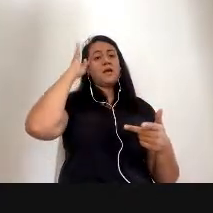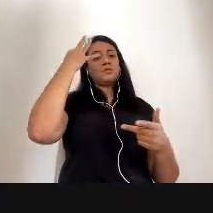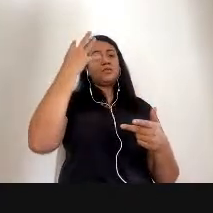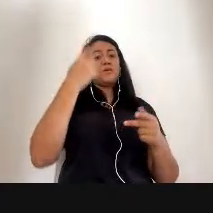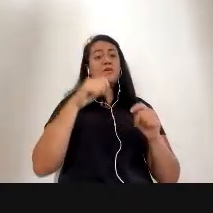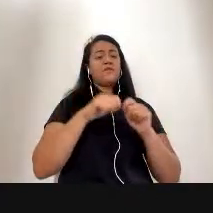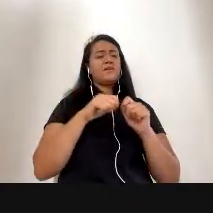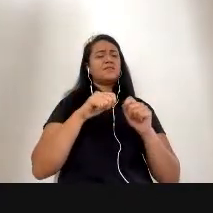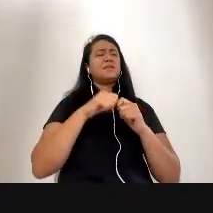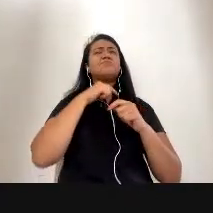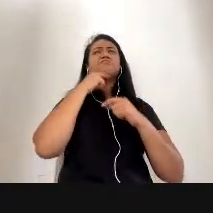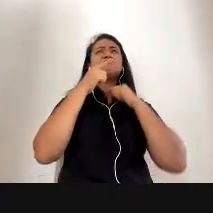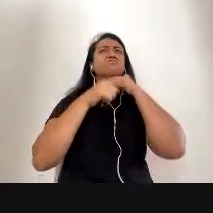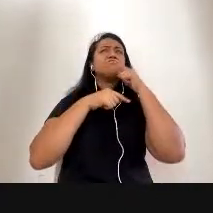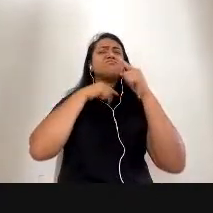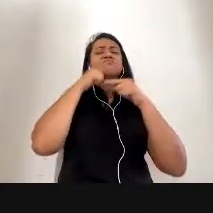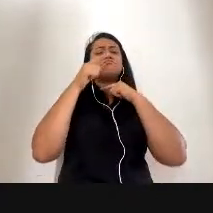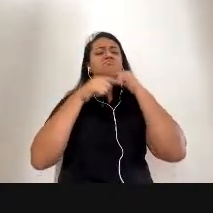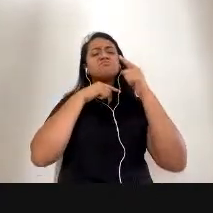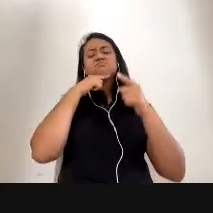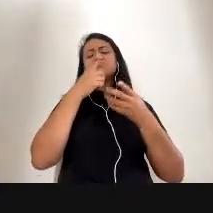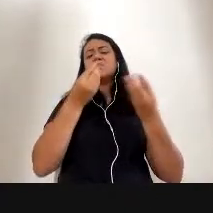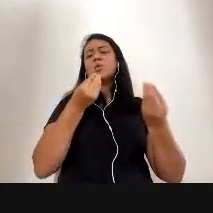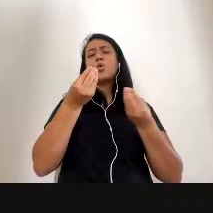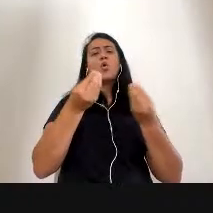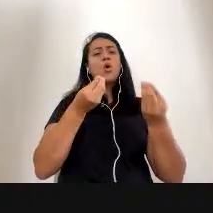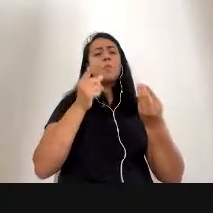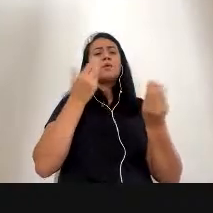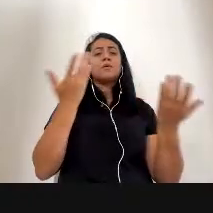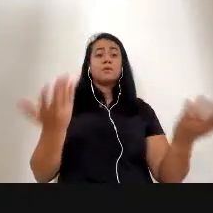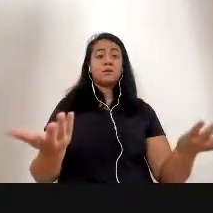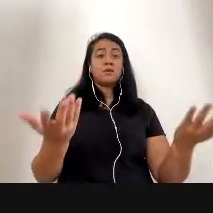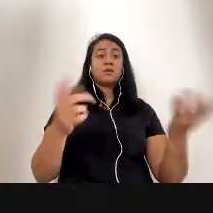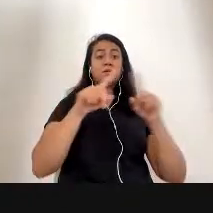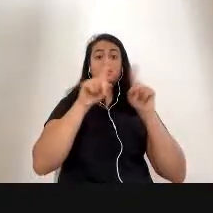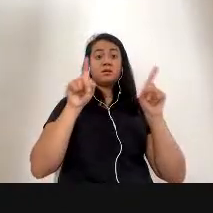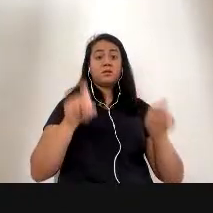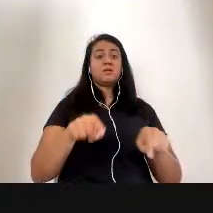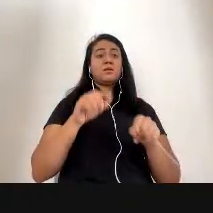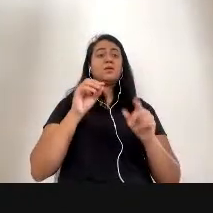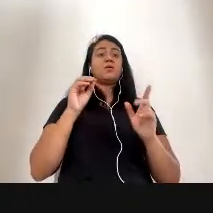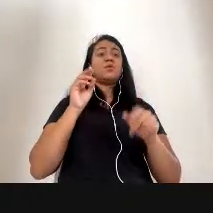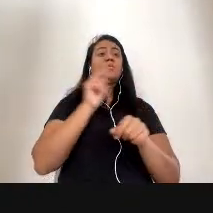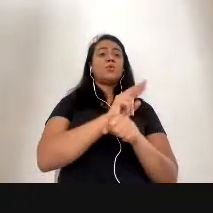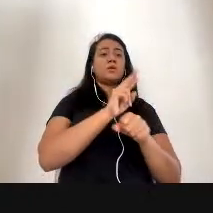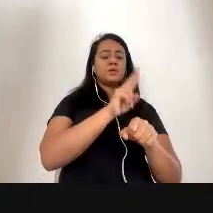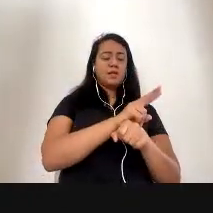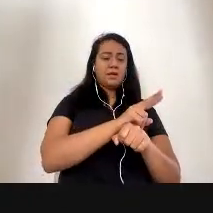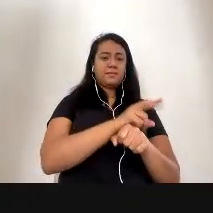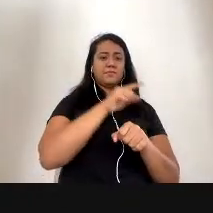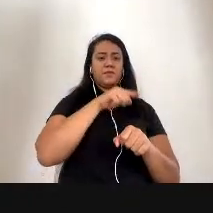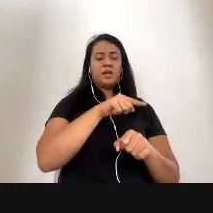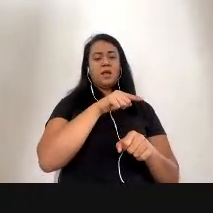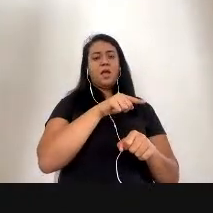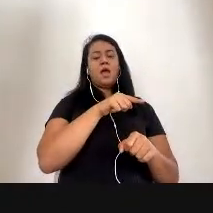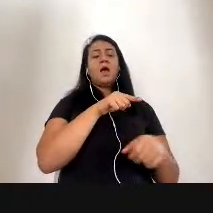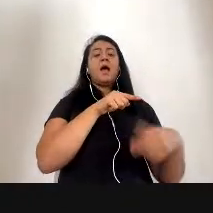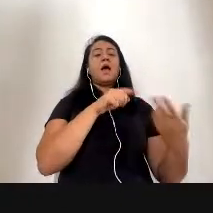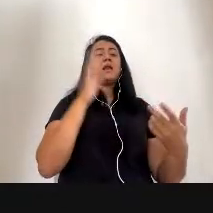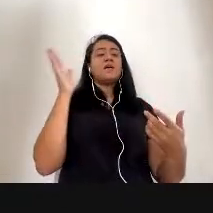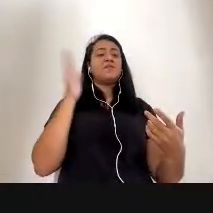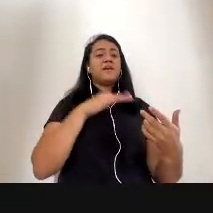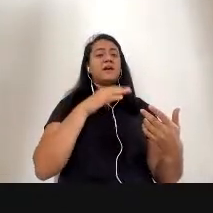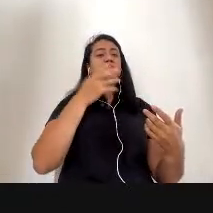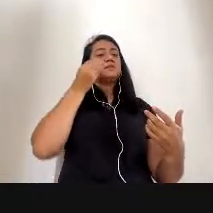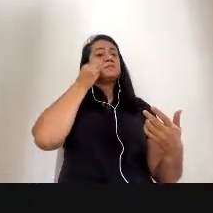um questionamento a respeito do cuidar. Ela vem se dedicando a essa experiência